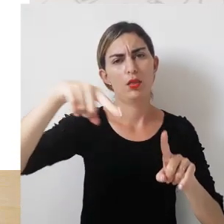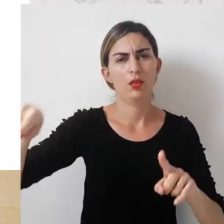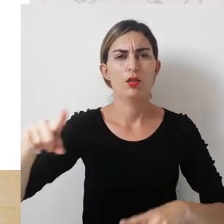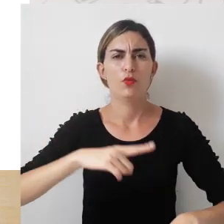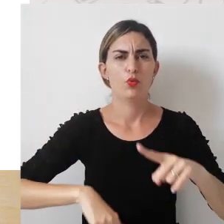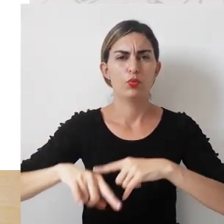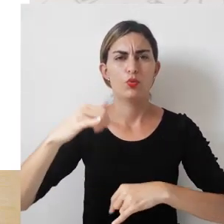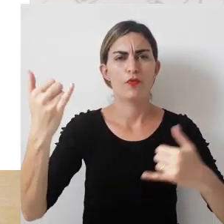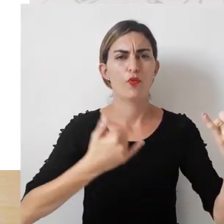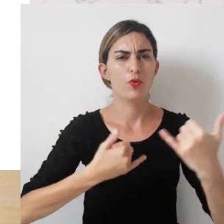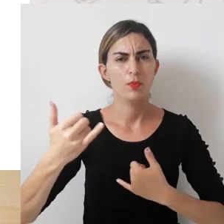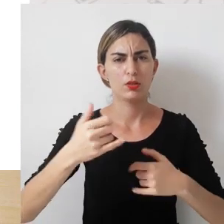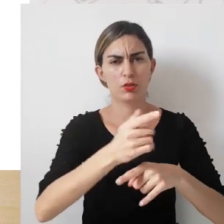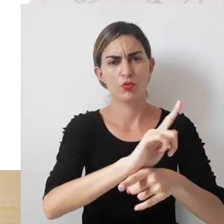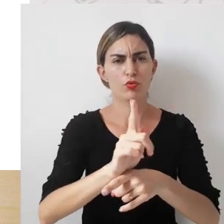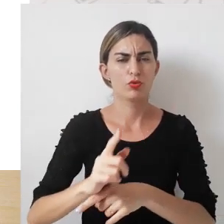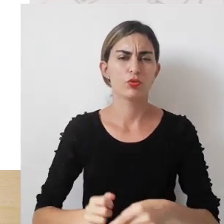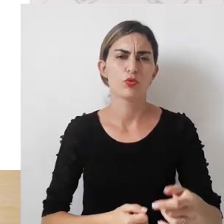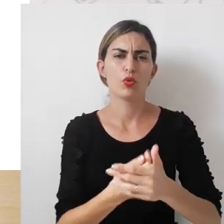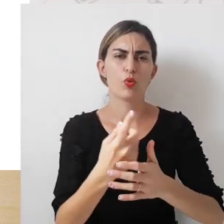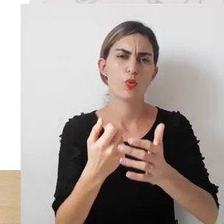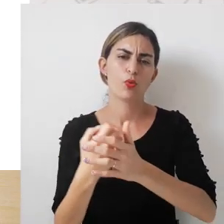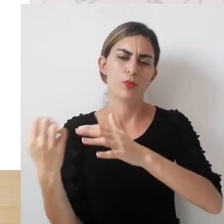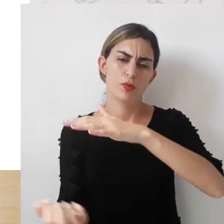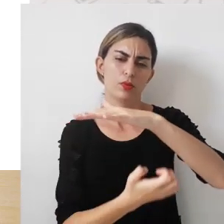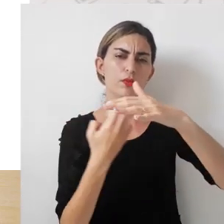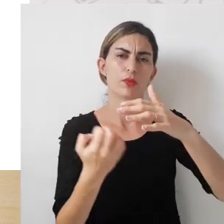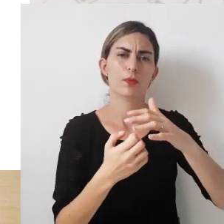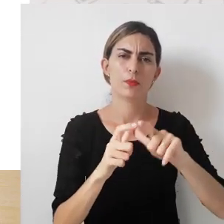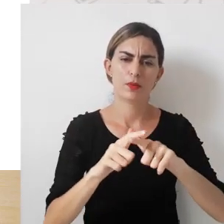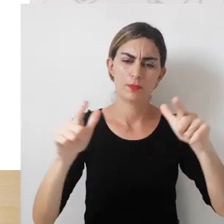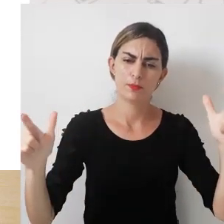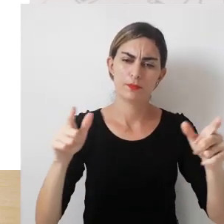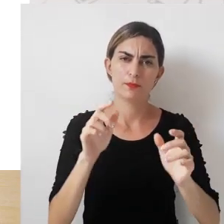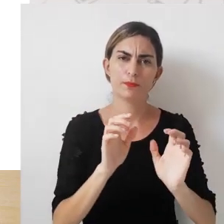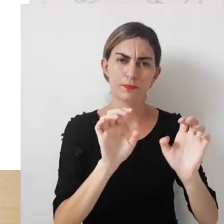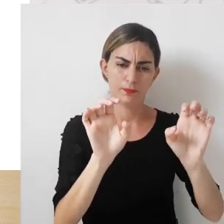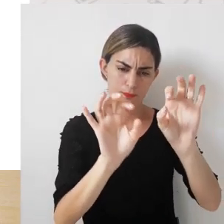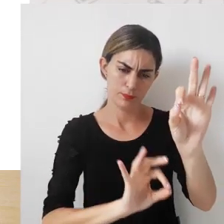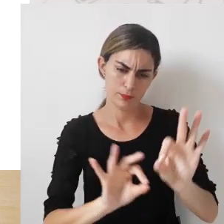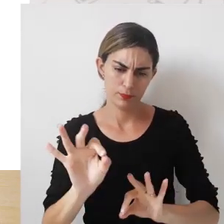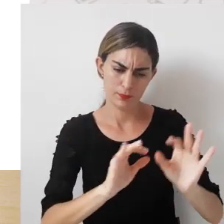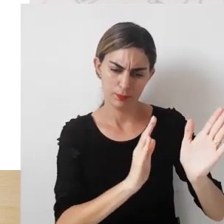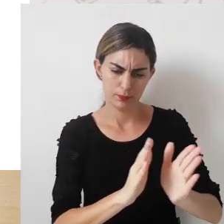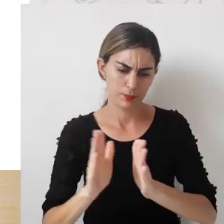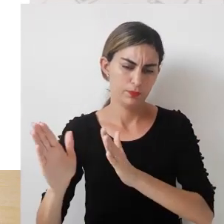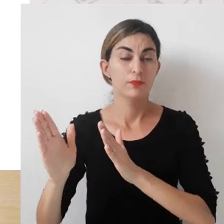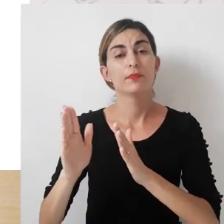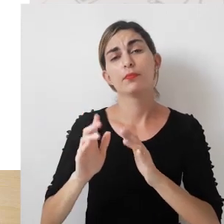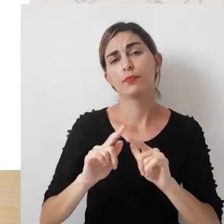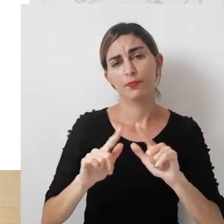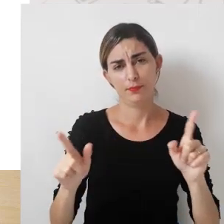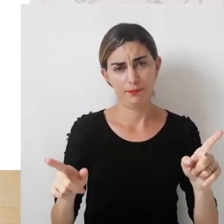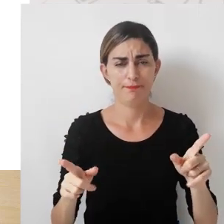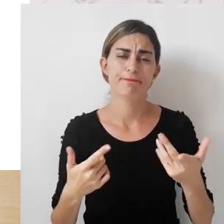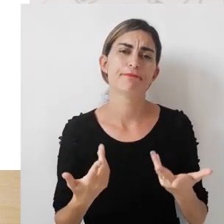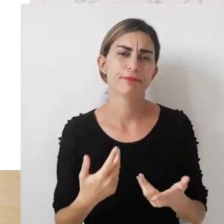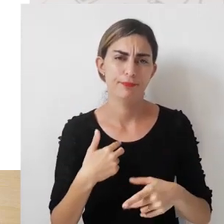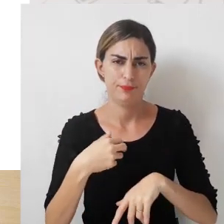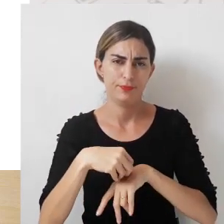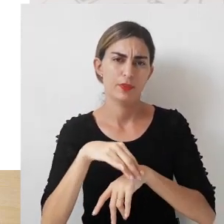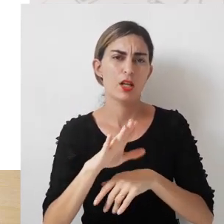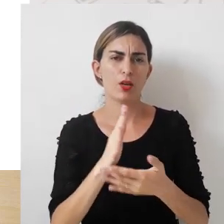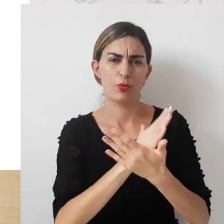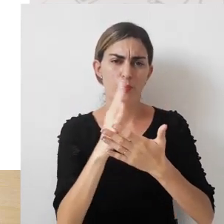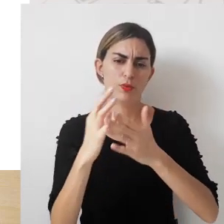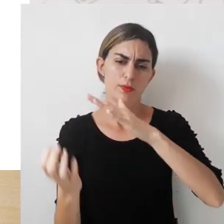de controle de informações da gestão de compras em empresas mais estruturadas. Porém, de maior porte,